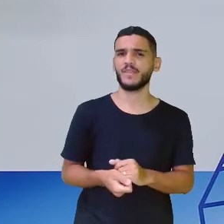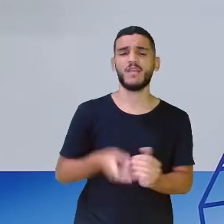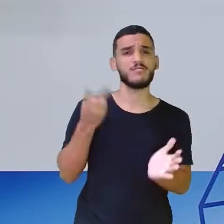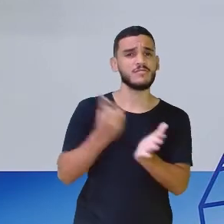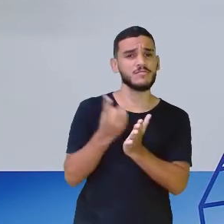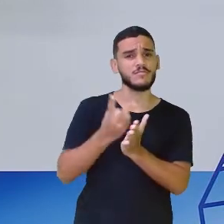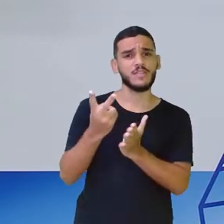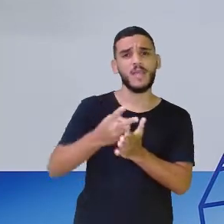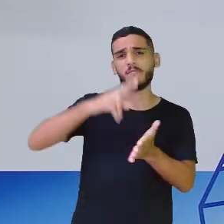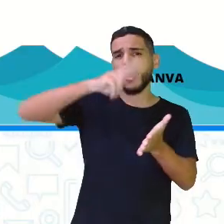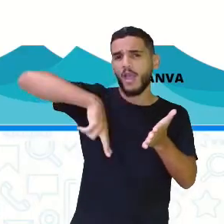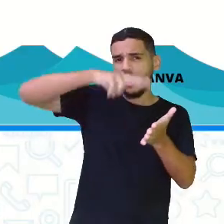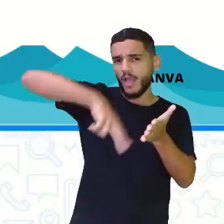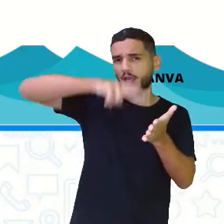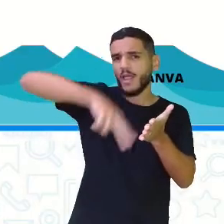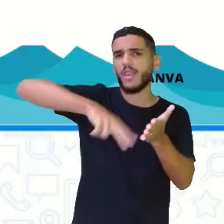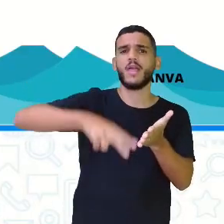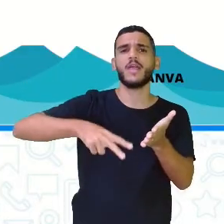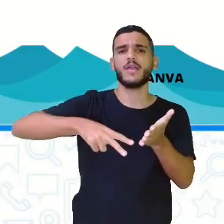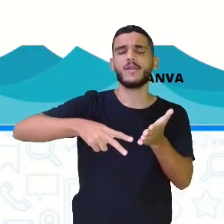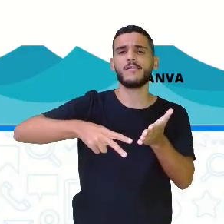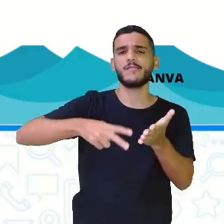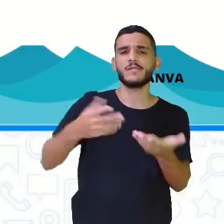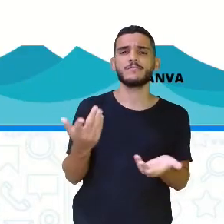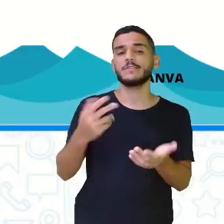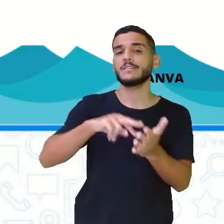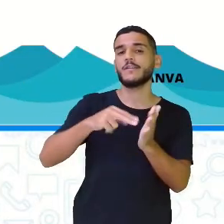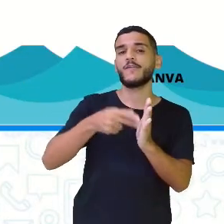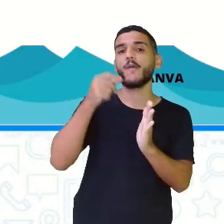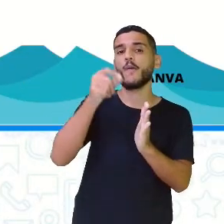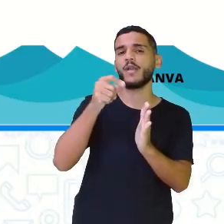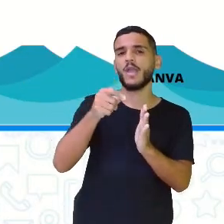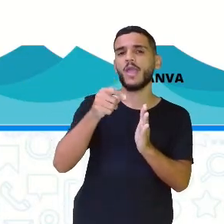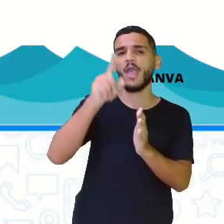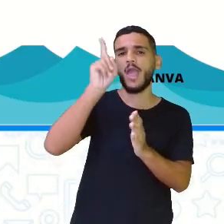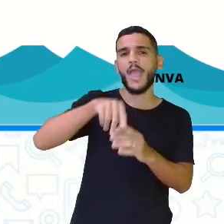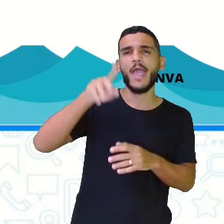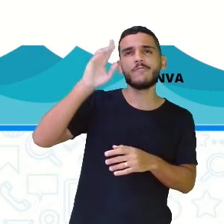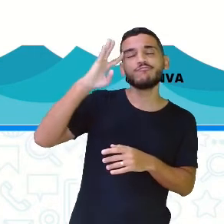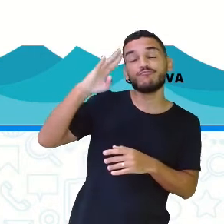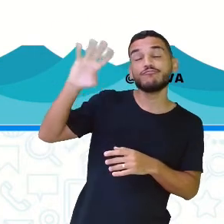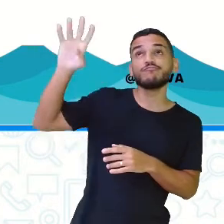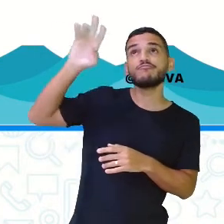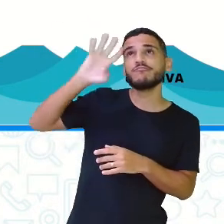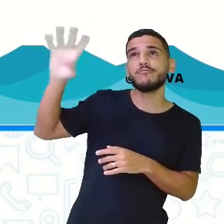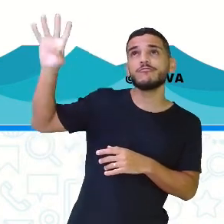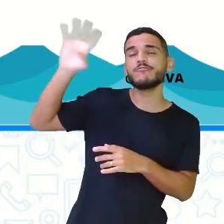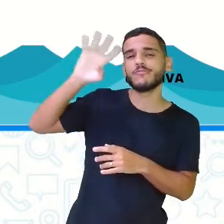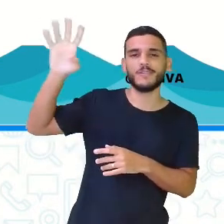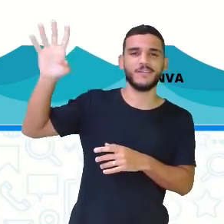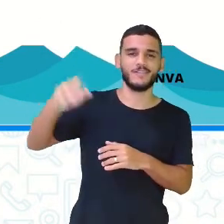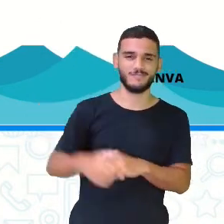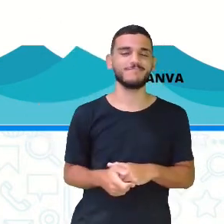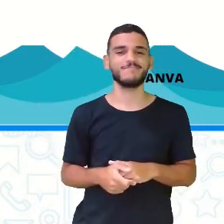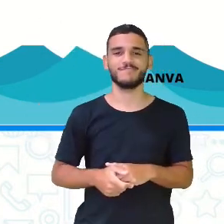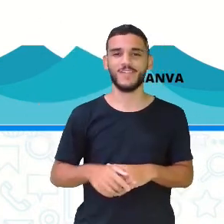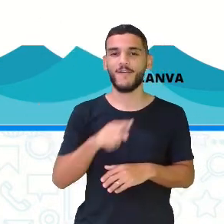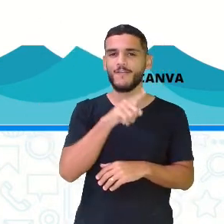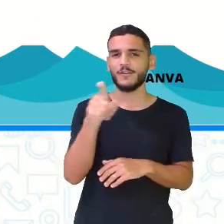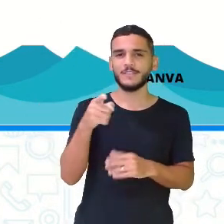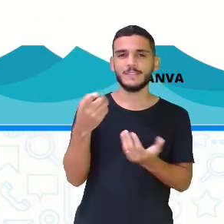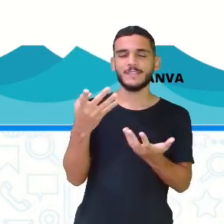vez que a gente lê, a gente faz o quê? Faz uma viagem. Cada leitura é uma viagem. Você